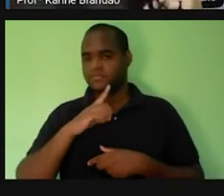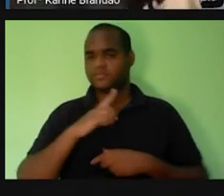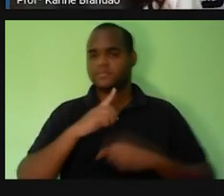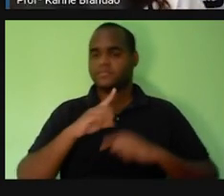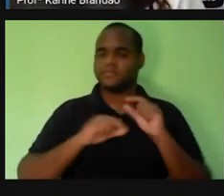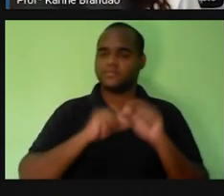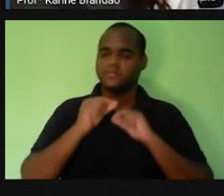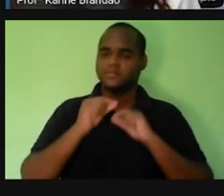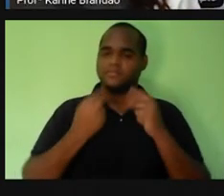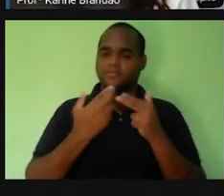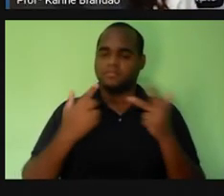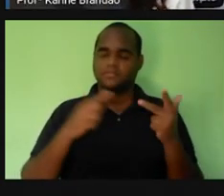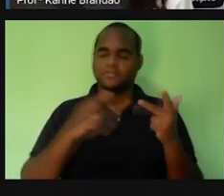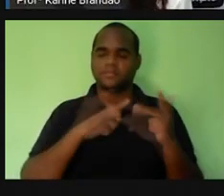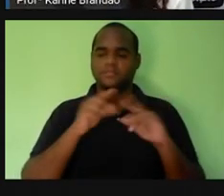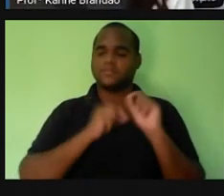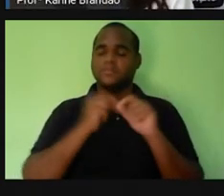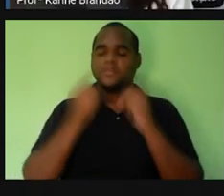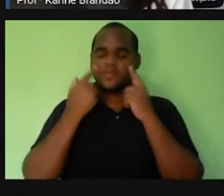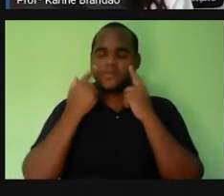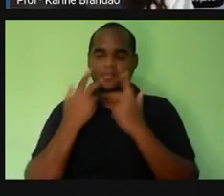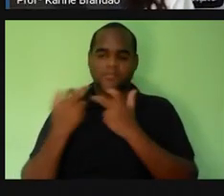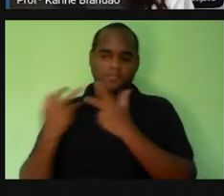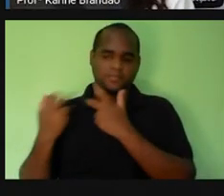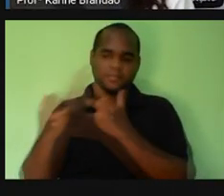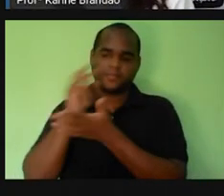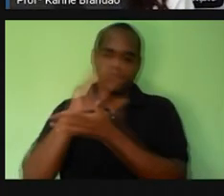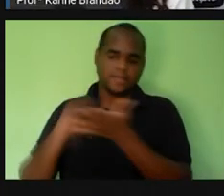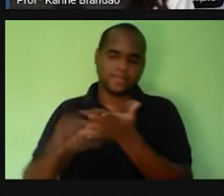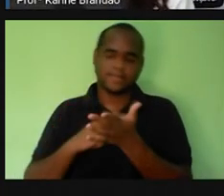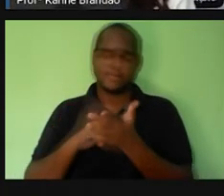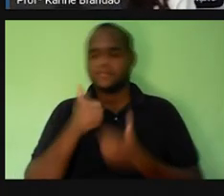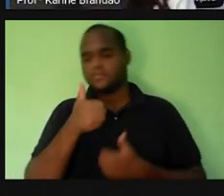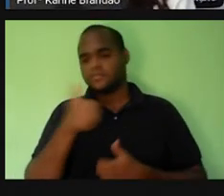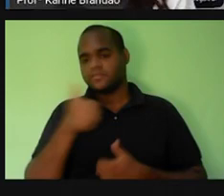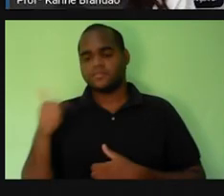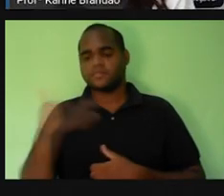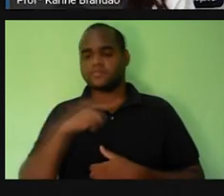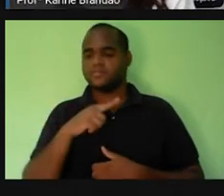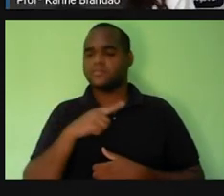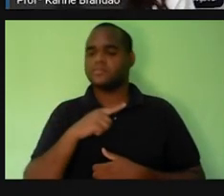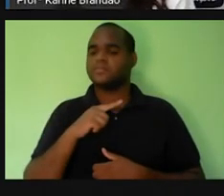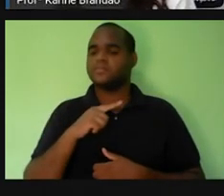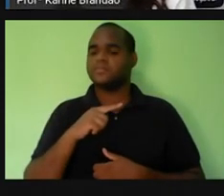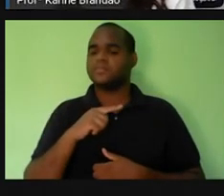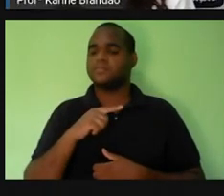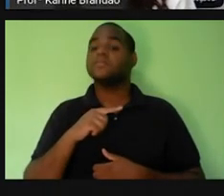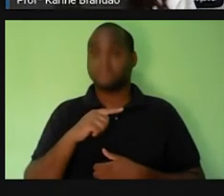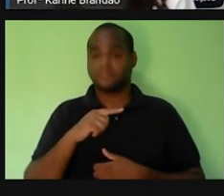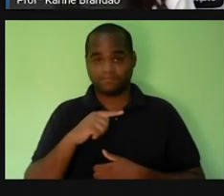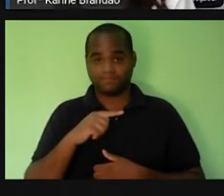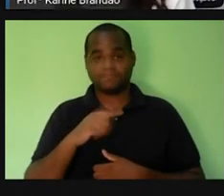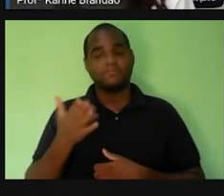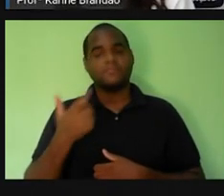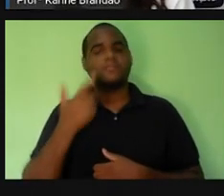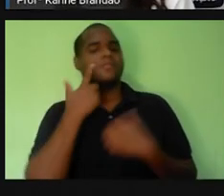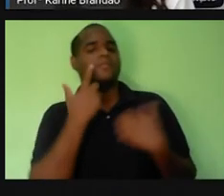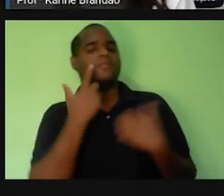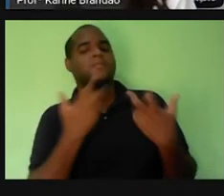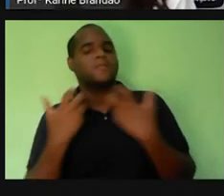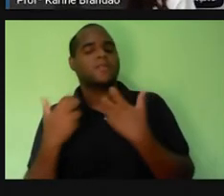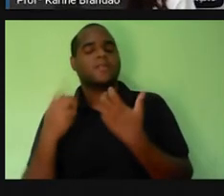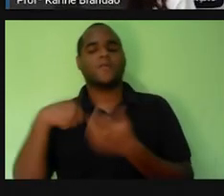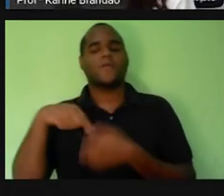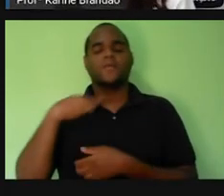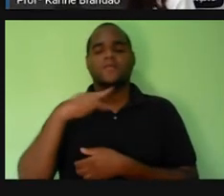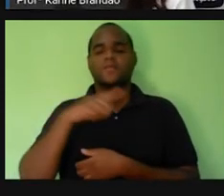Então, o que a gente observa? A gente observa que os tecidos, né? Eles vão ser